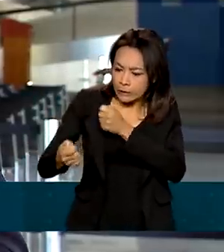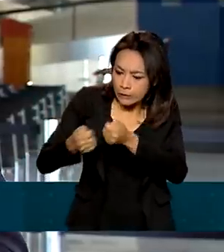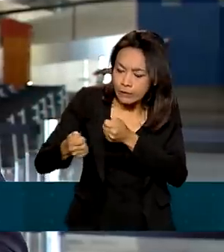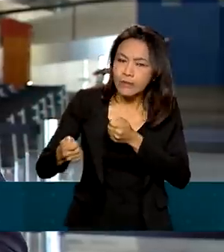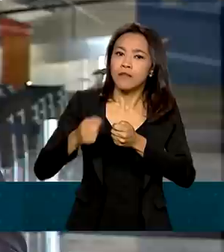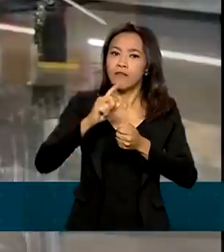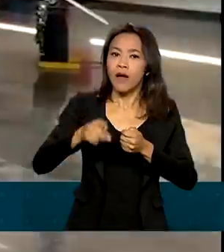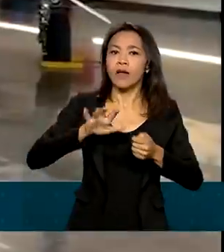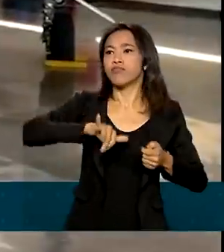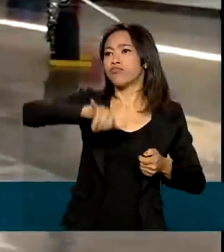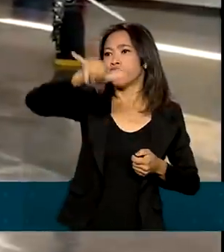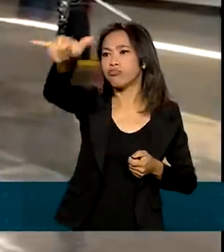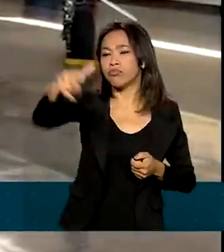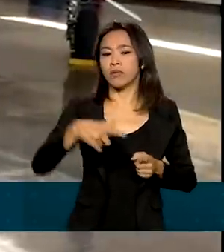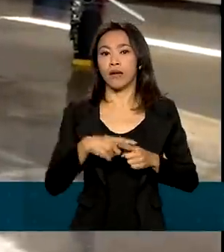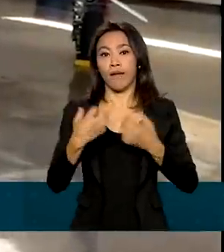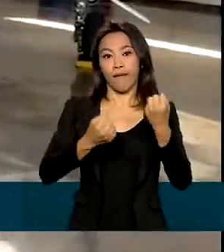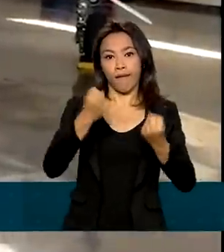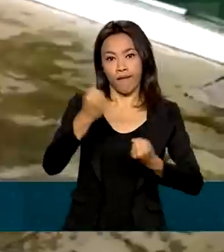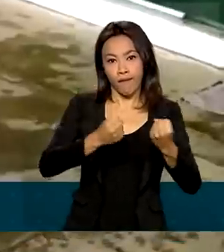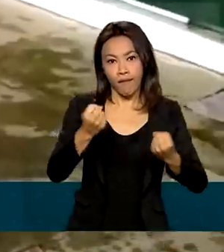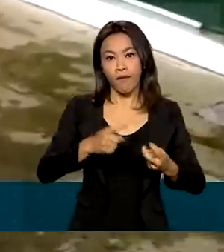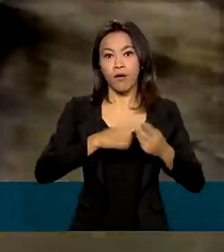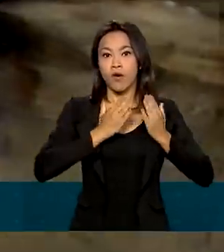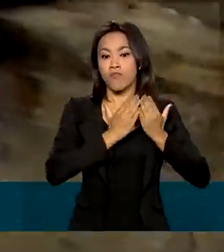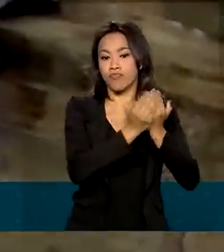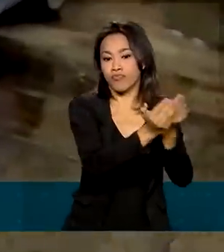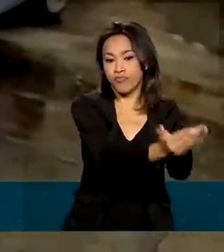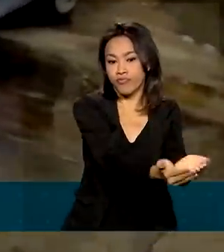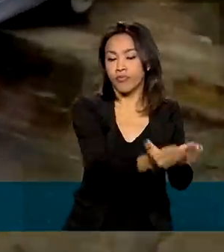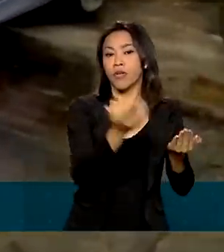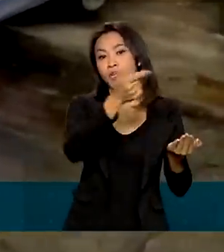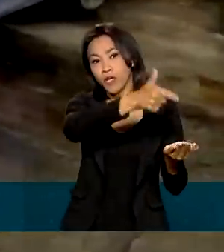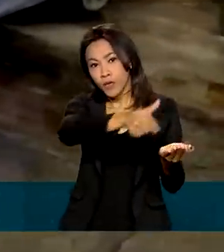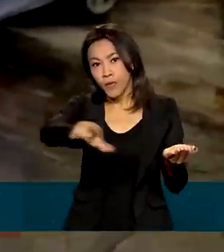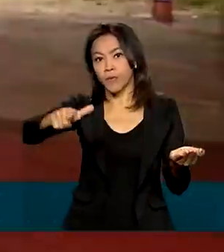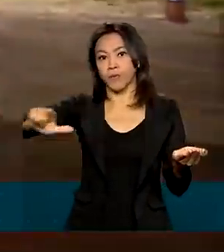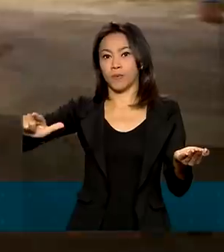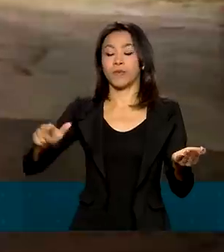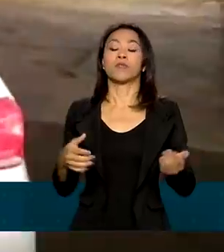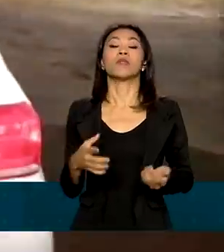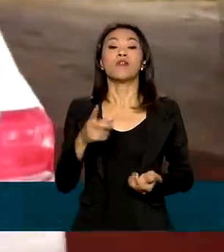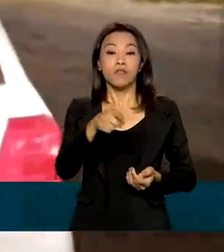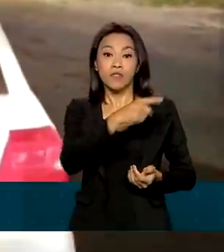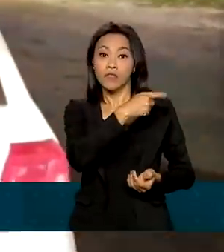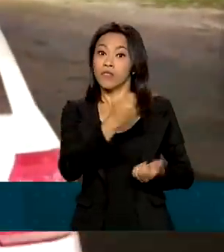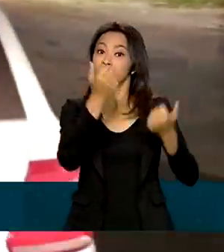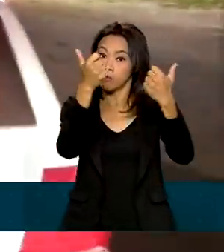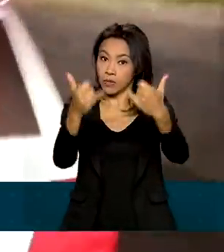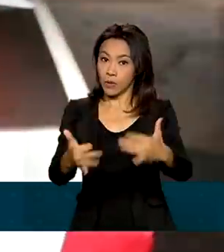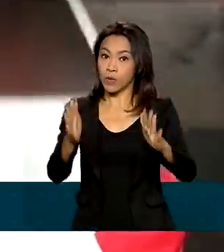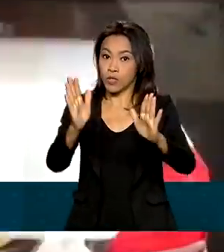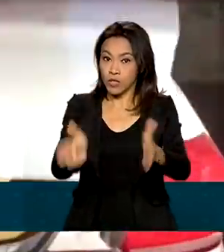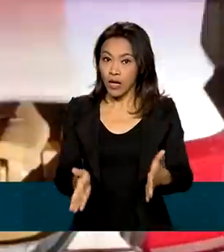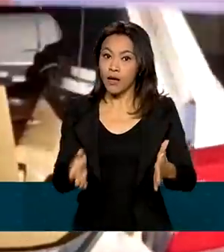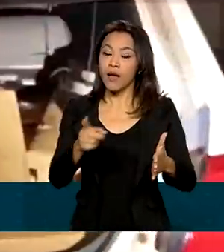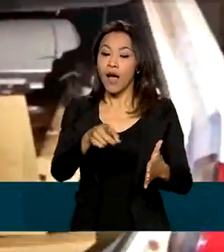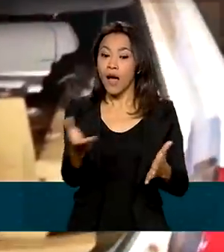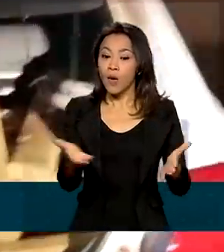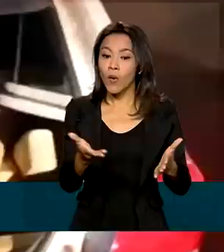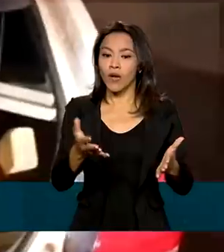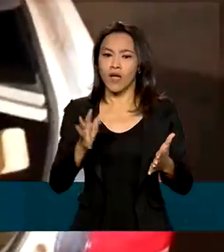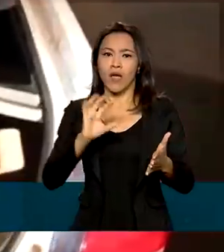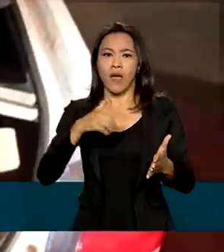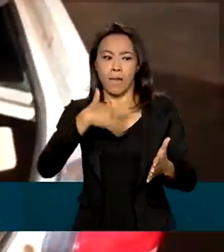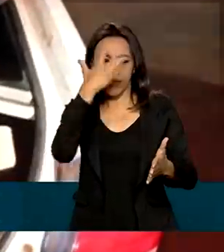para aeronaves, automóveis, embarcações e outros meios de transporte e maquinário. E como você disse, passa a não ser mais possível a